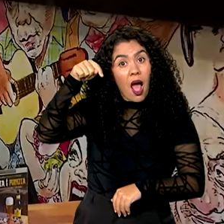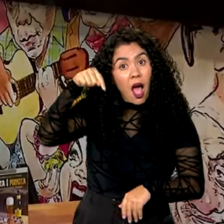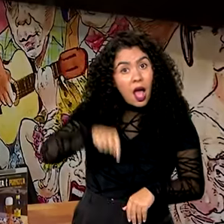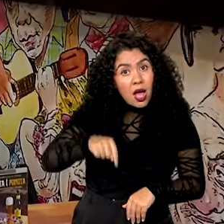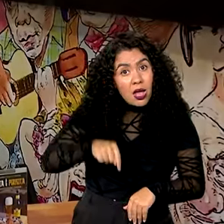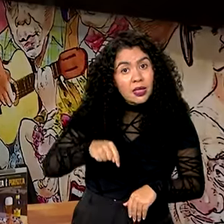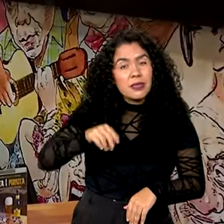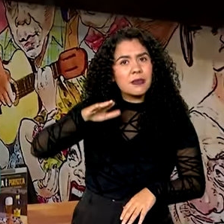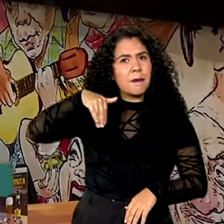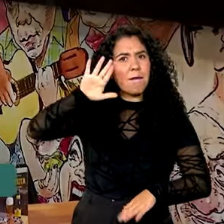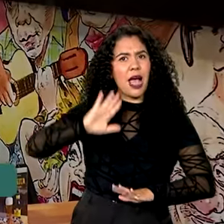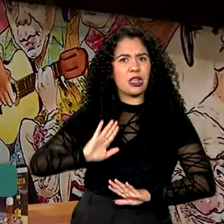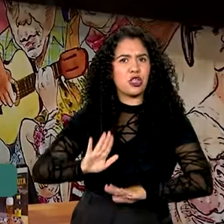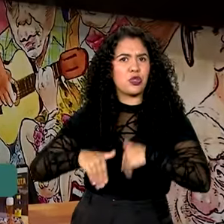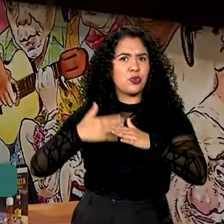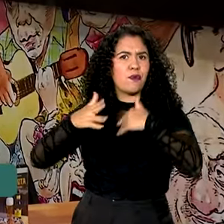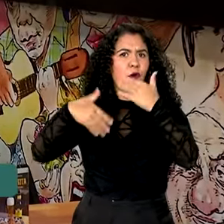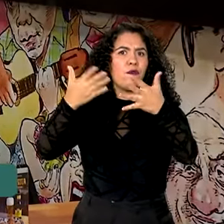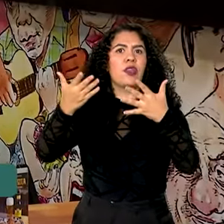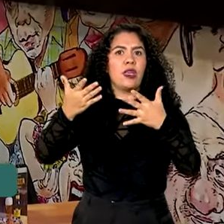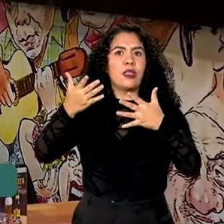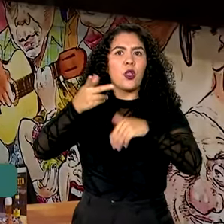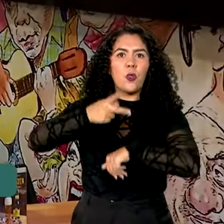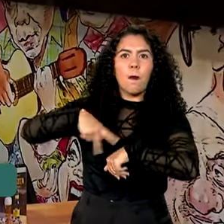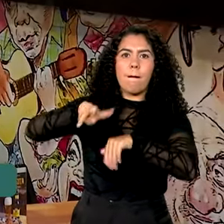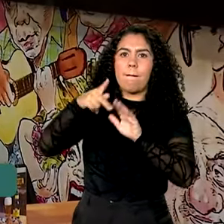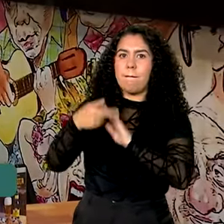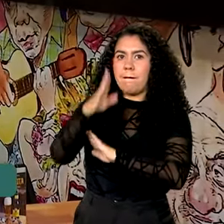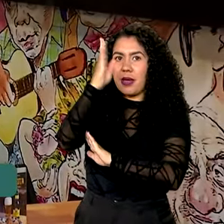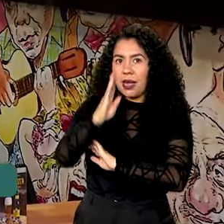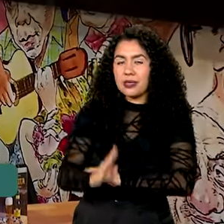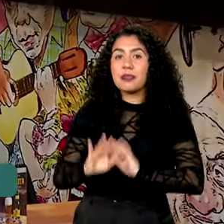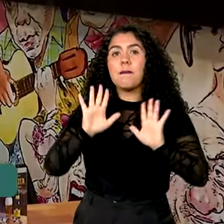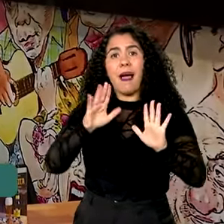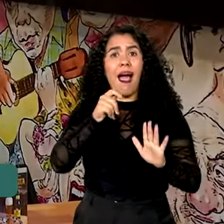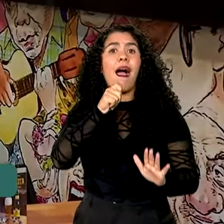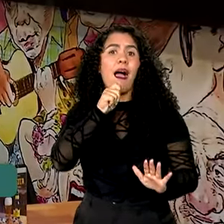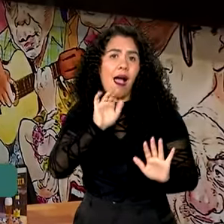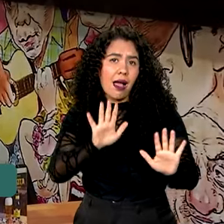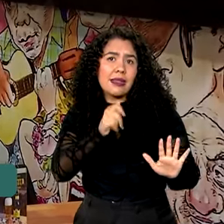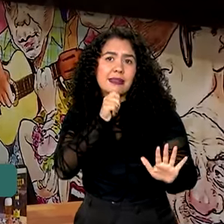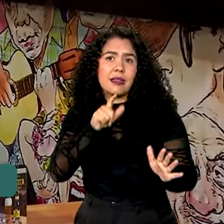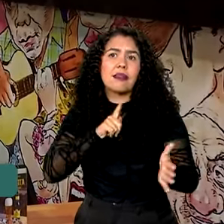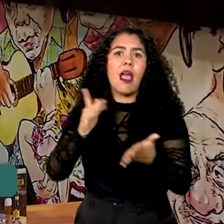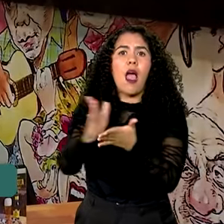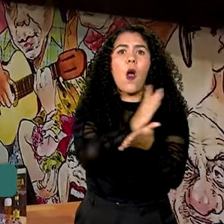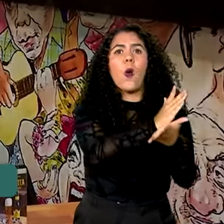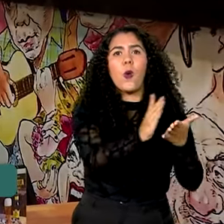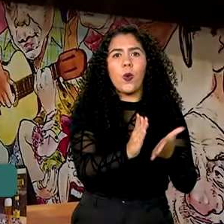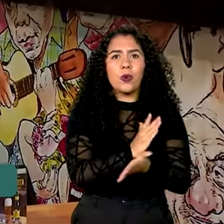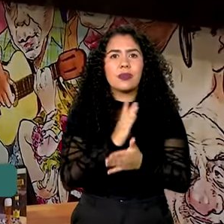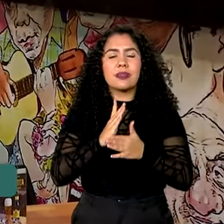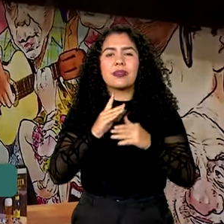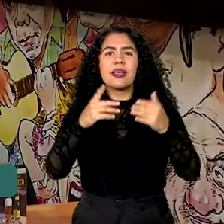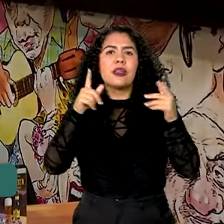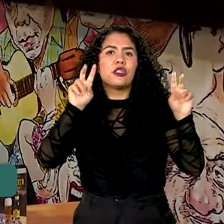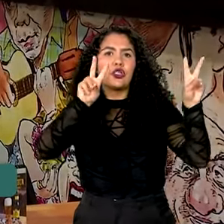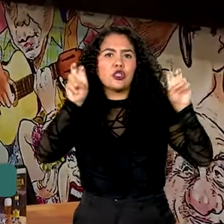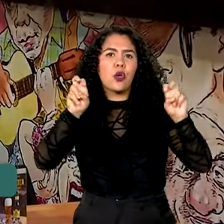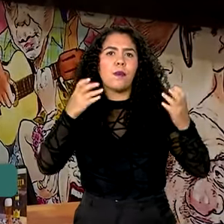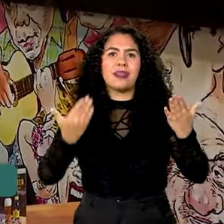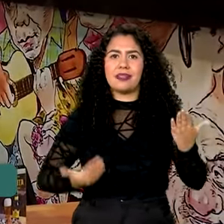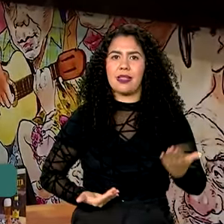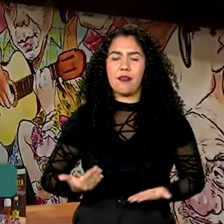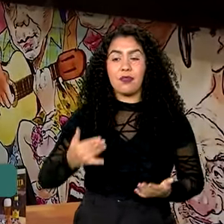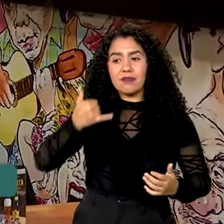desenvolvidas do país, mas mesmo por aqui há locais onde o serviço de telefonia não funciona muito bem.